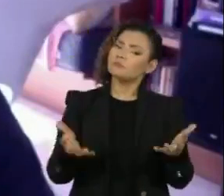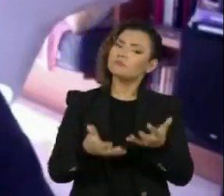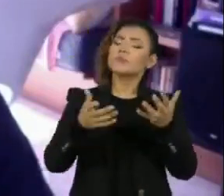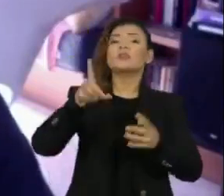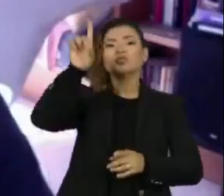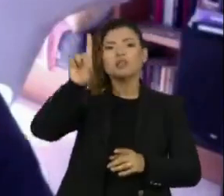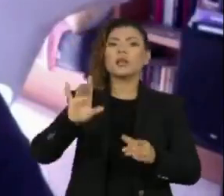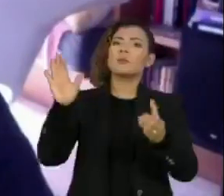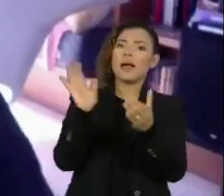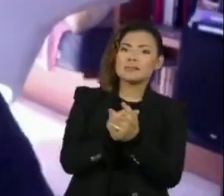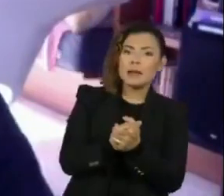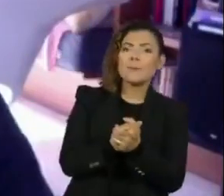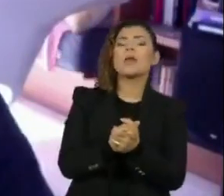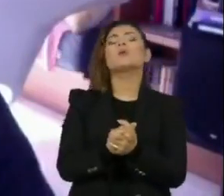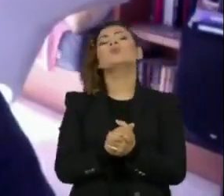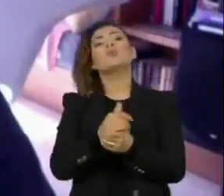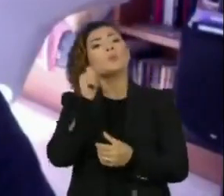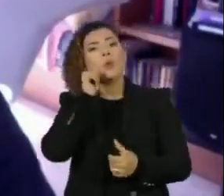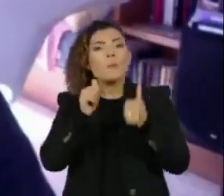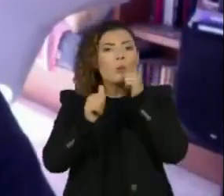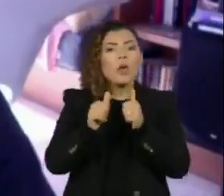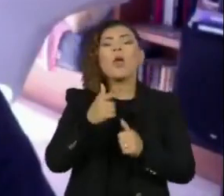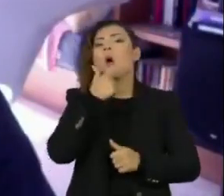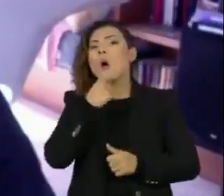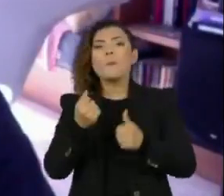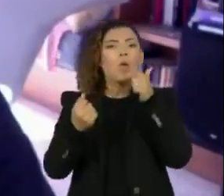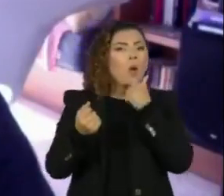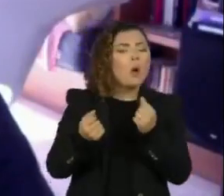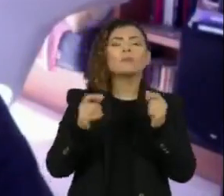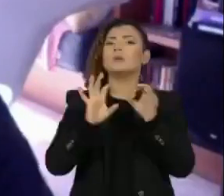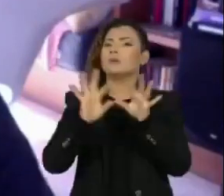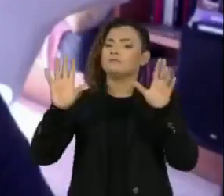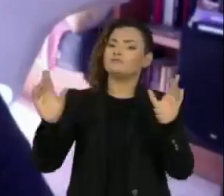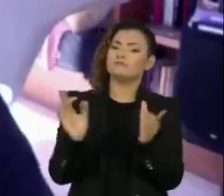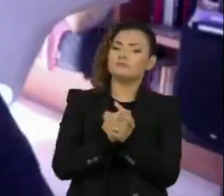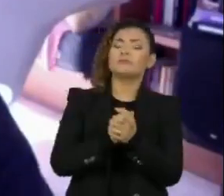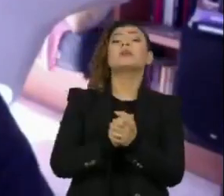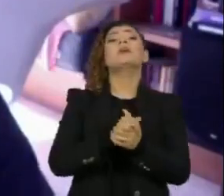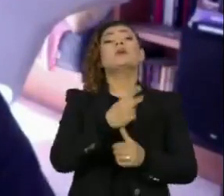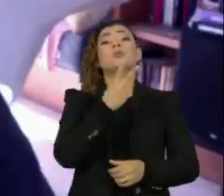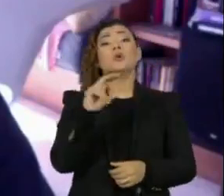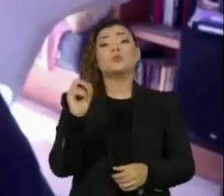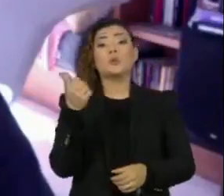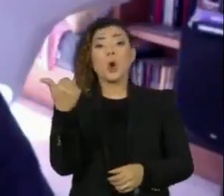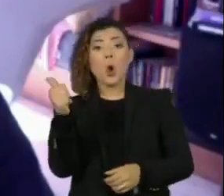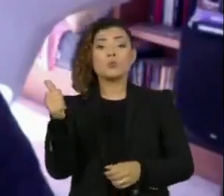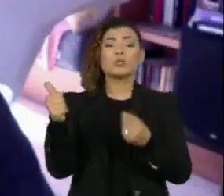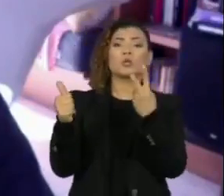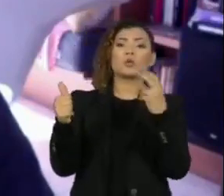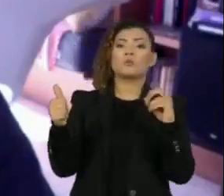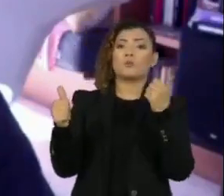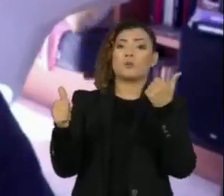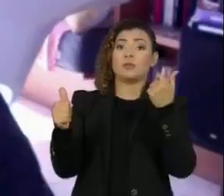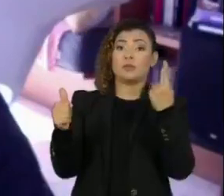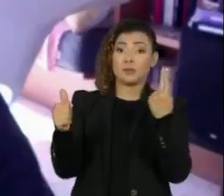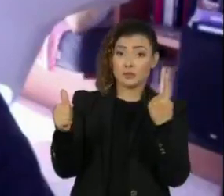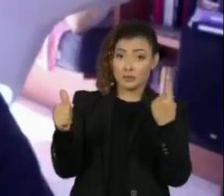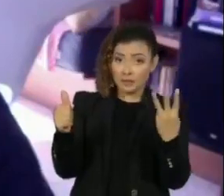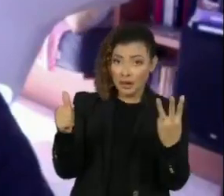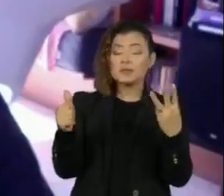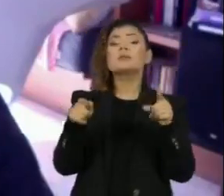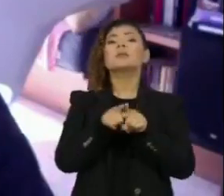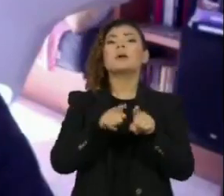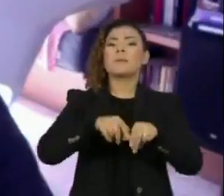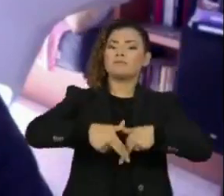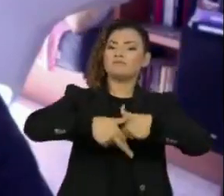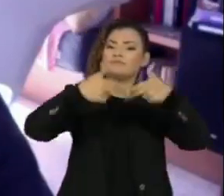o direito à união homoafetiva e ao casamento civil, desde 2011, 2013, no Brasil. A gente teve o direito à identidade de gênero de